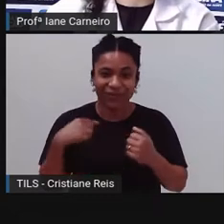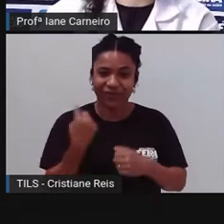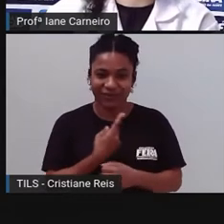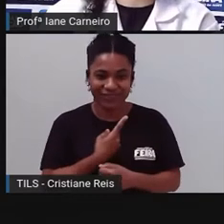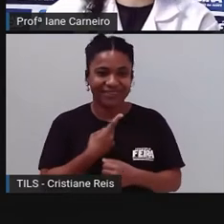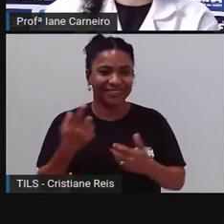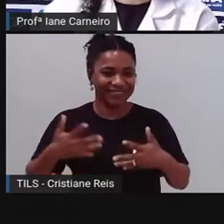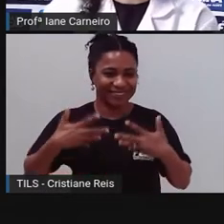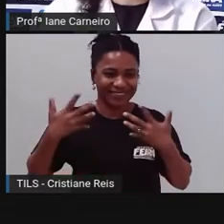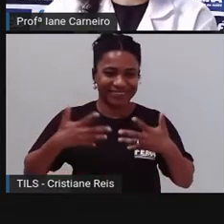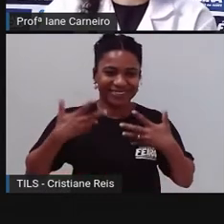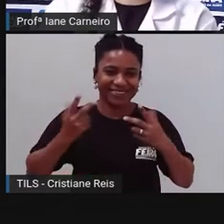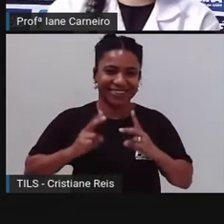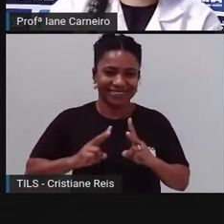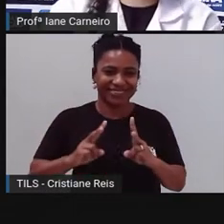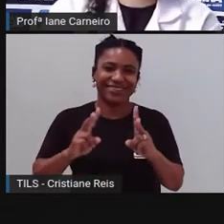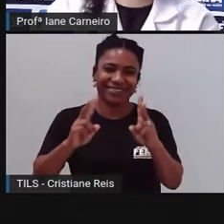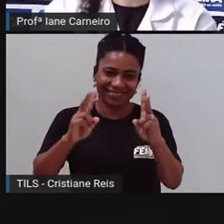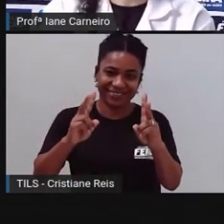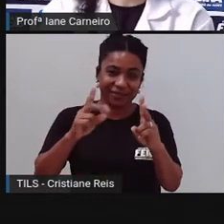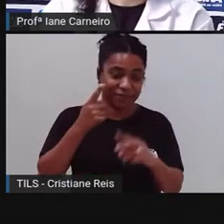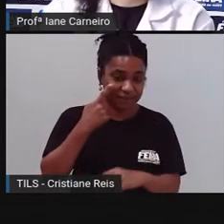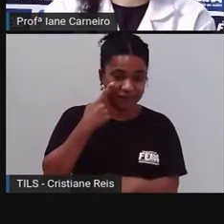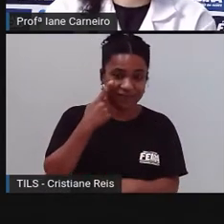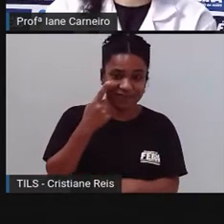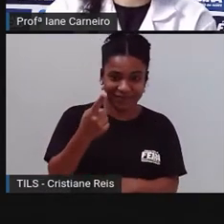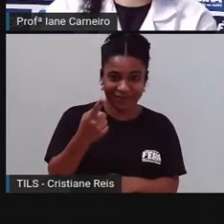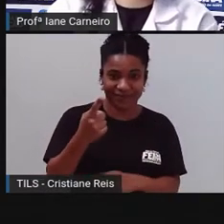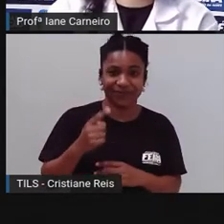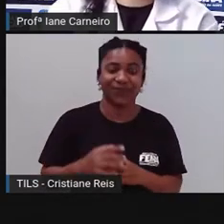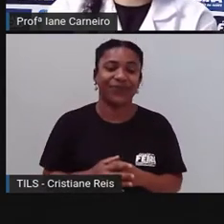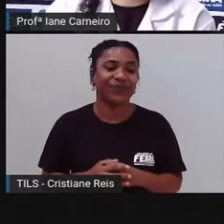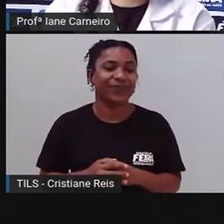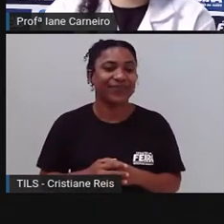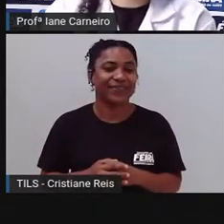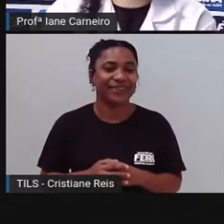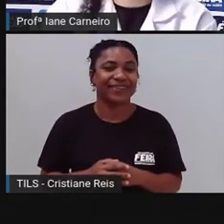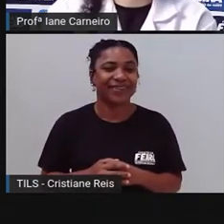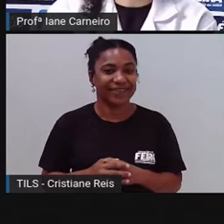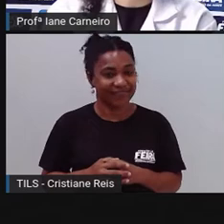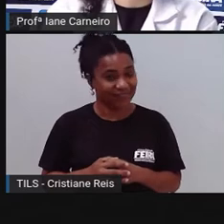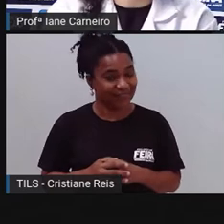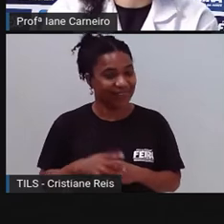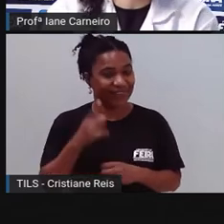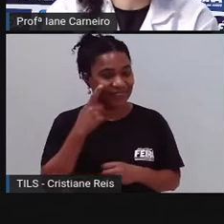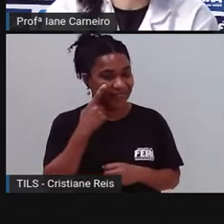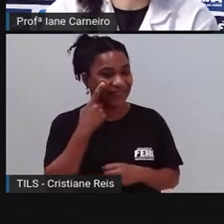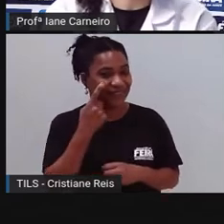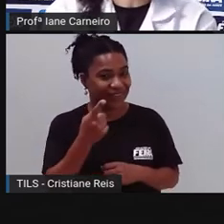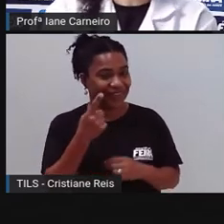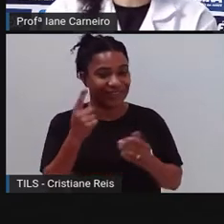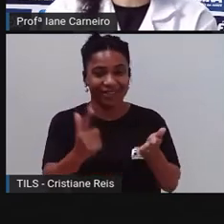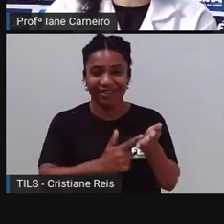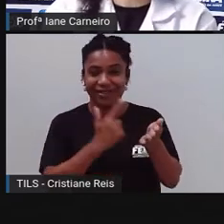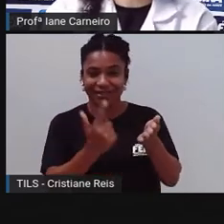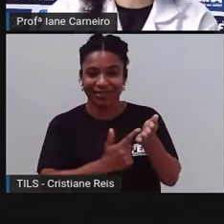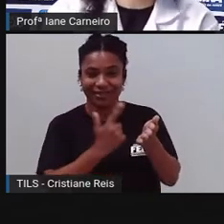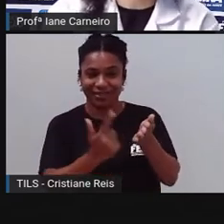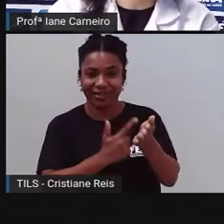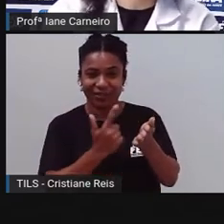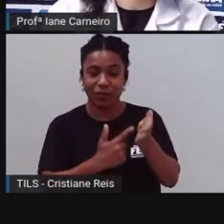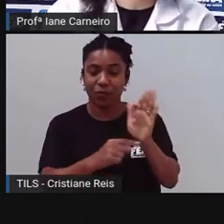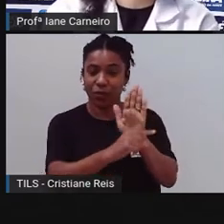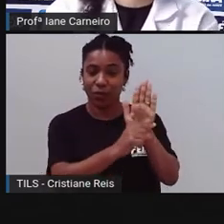adivinhas, tá bom? E aí a gente vai aprender outras adivinhas utilizando esse livro de Eva